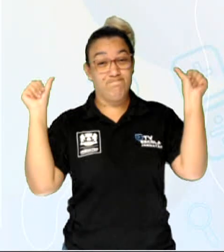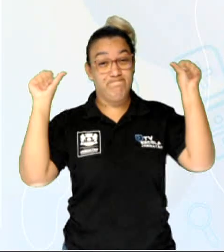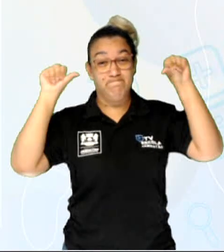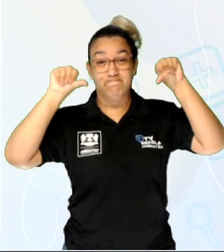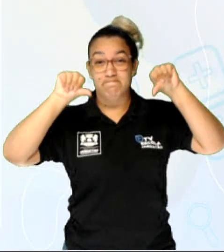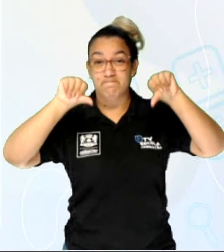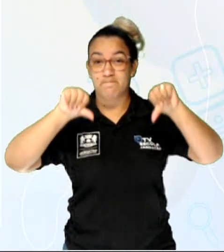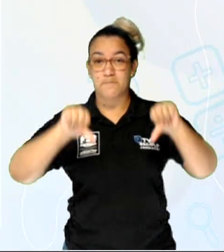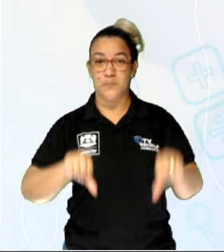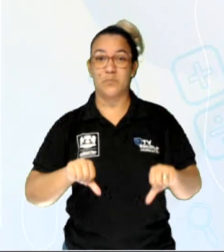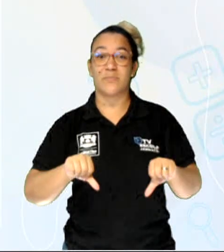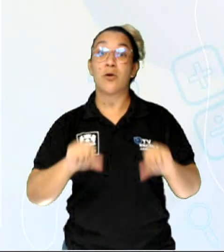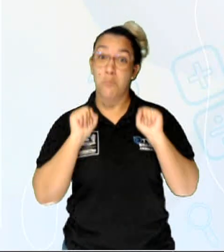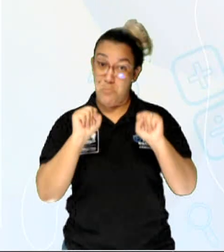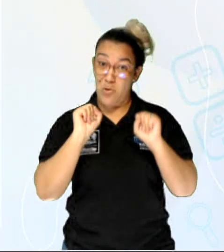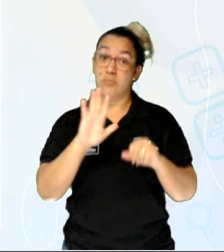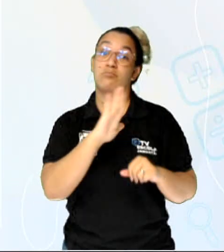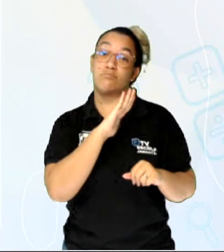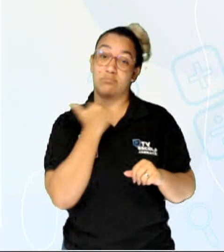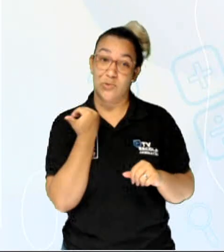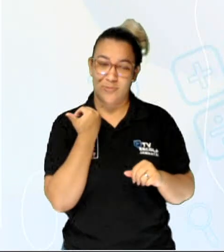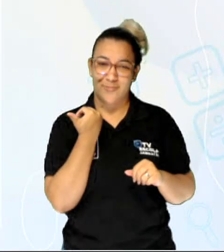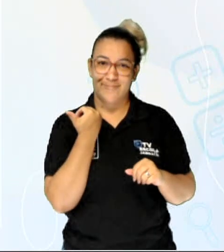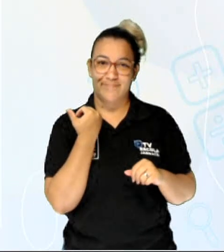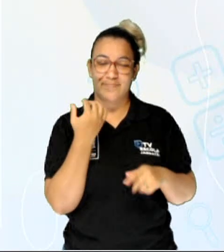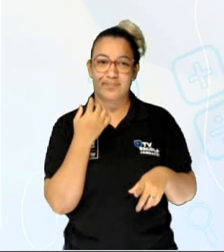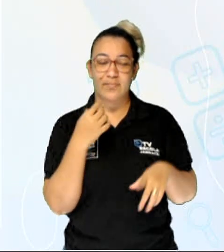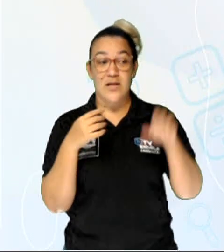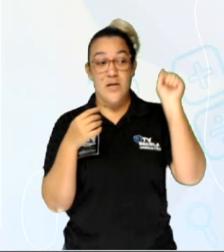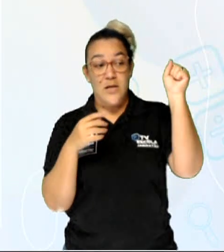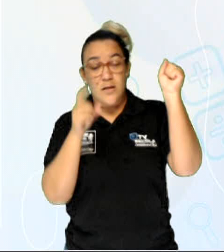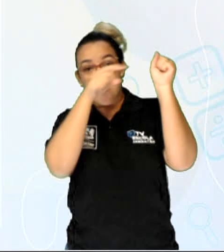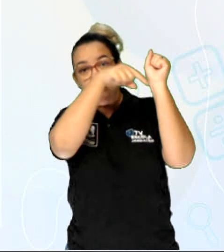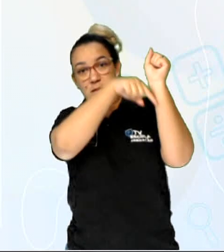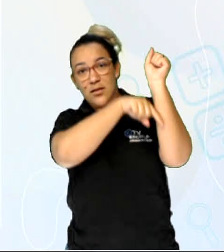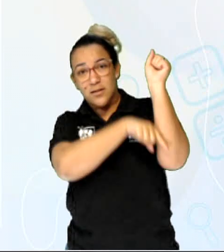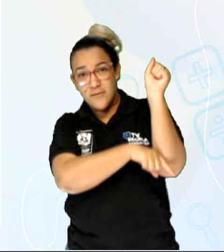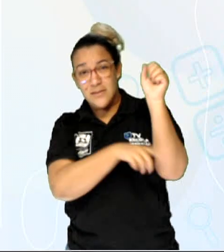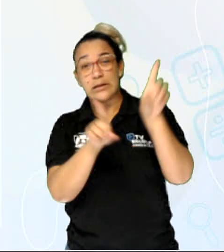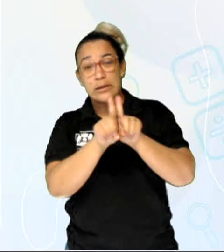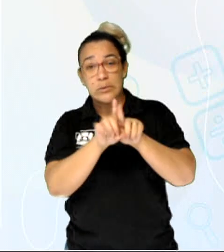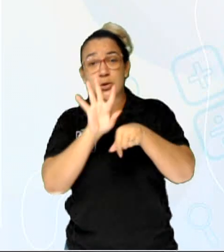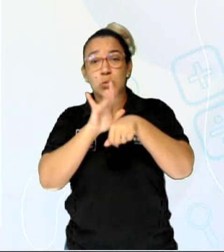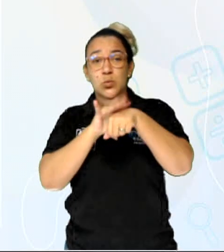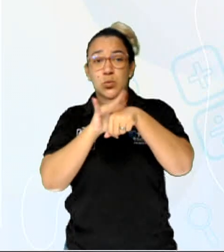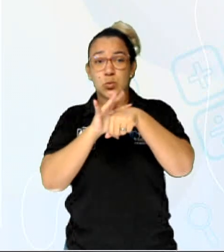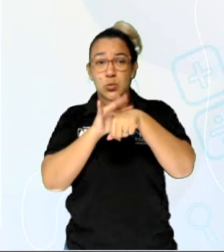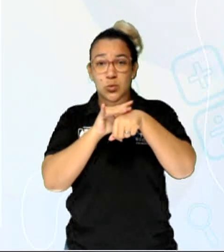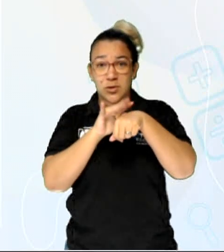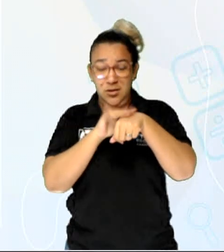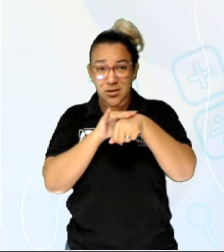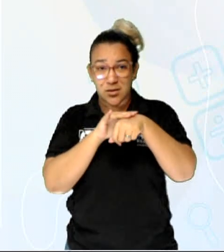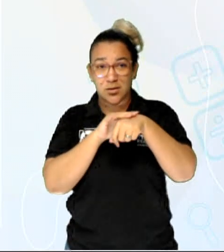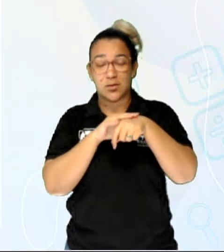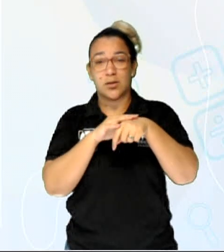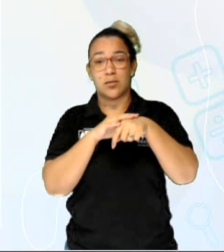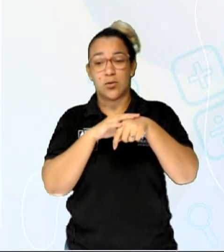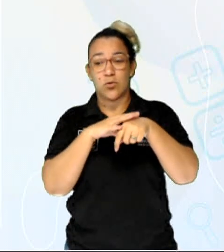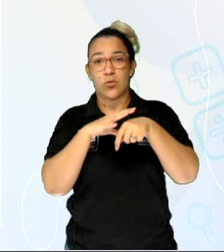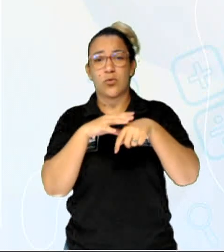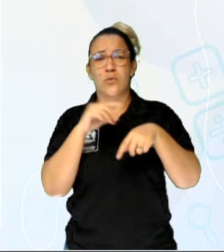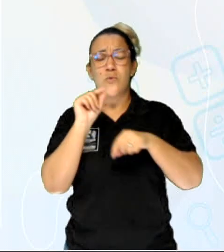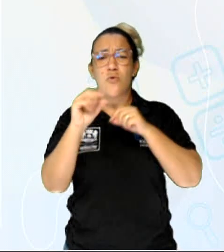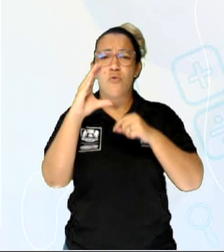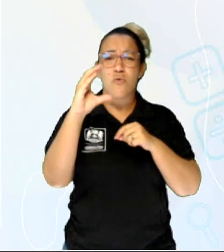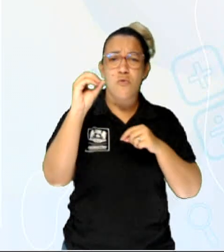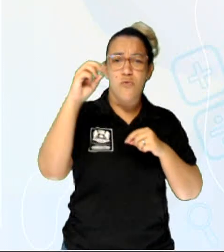causar, inclusive, a morte. A sífilis também é uma doença que ela pode ser uma doença congênita, tá? E o que é